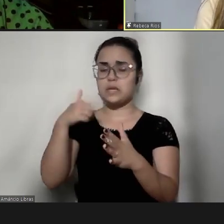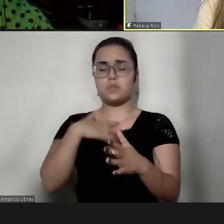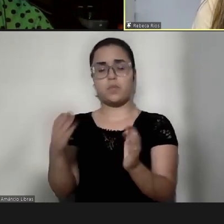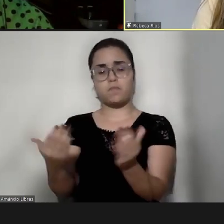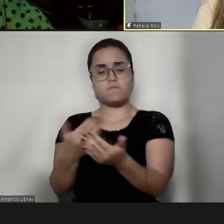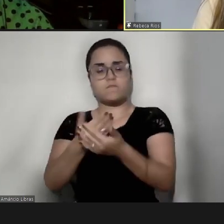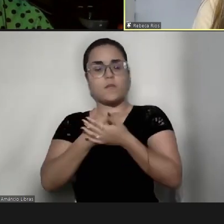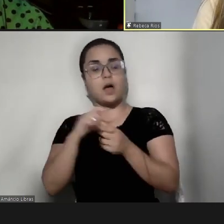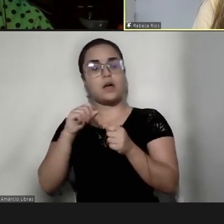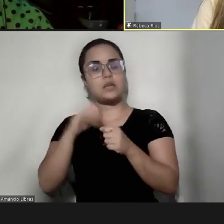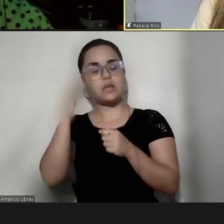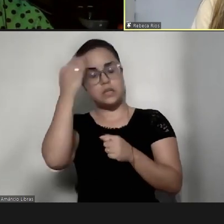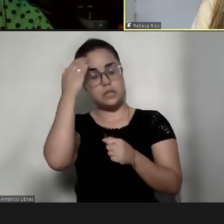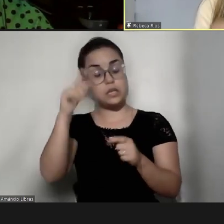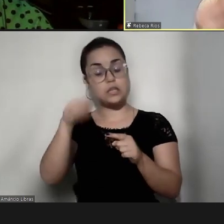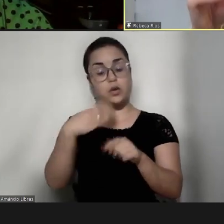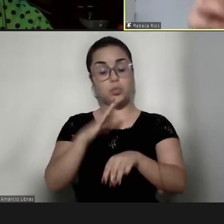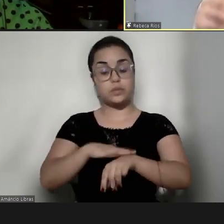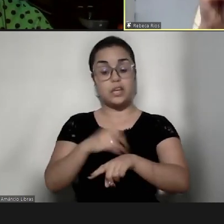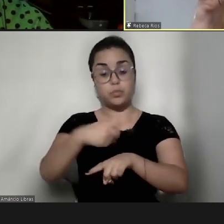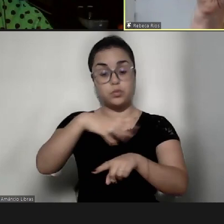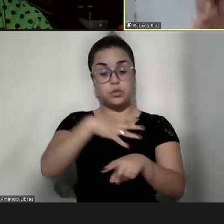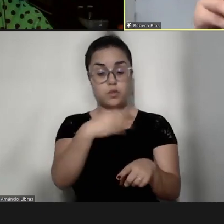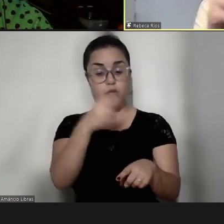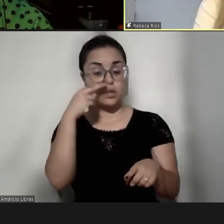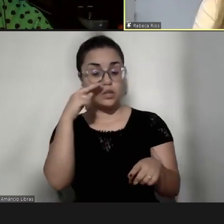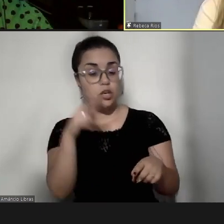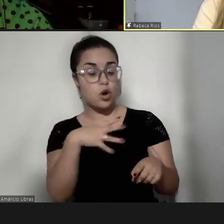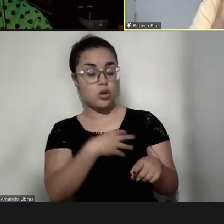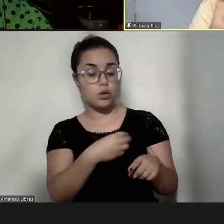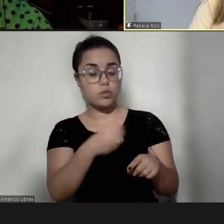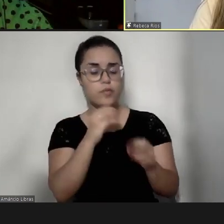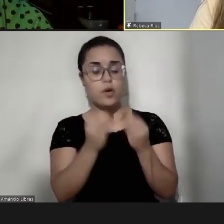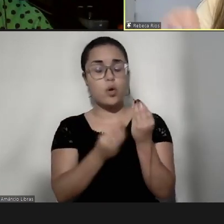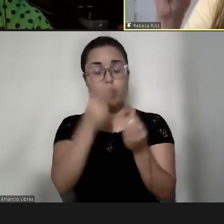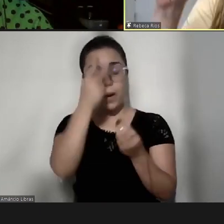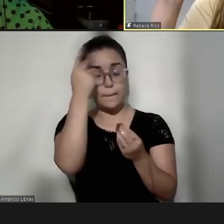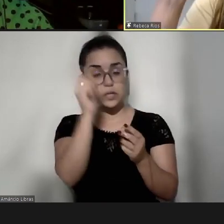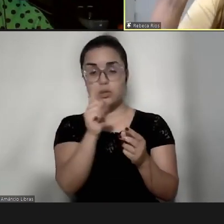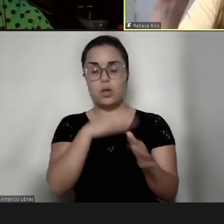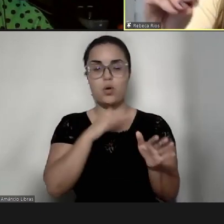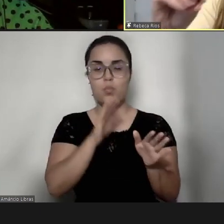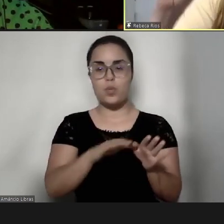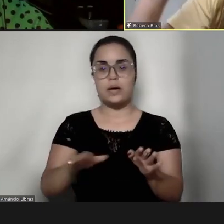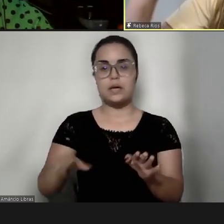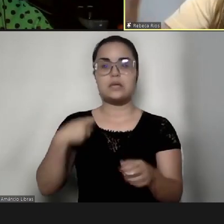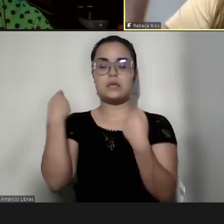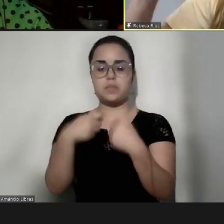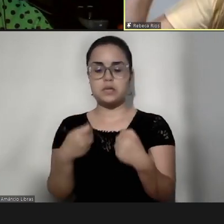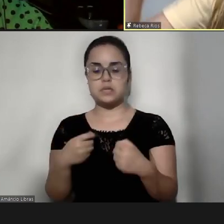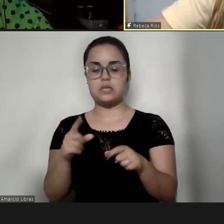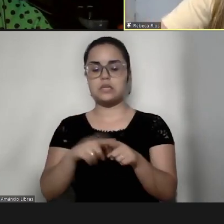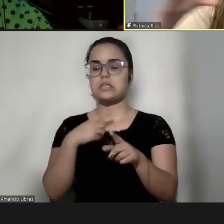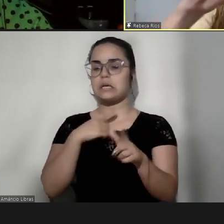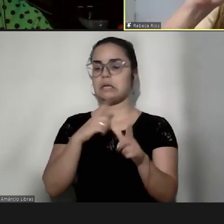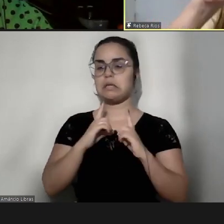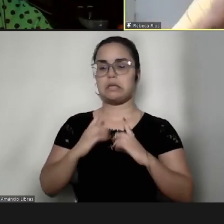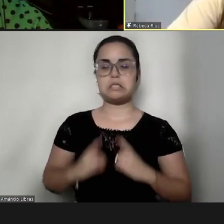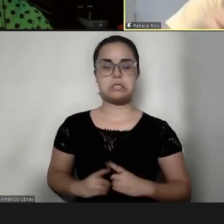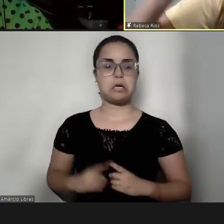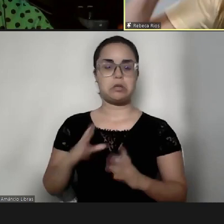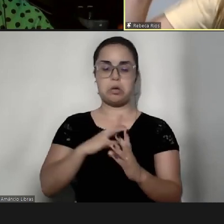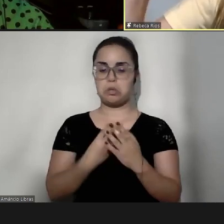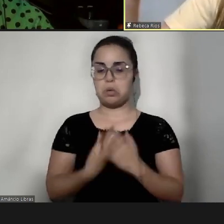entendam o ritmo do seu filho, que olham o seu filho como um sujeito, não como uma criança que tem o diagnóstico de autismo,